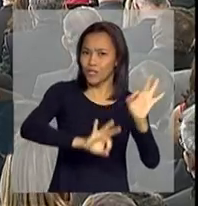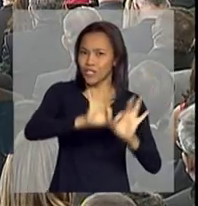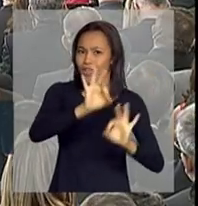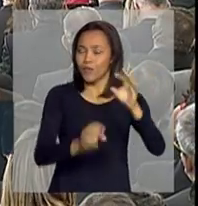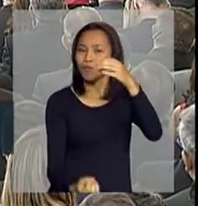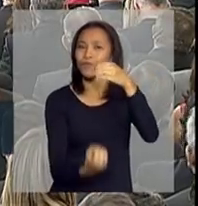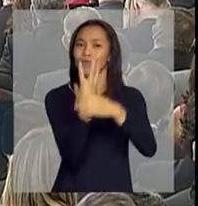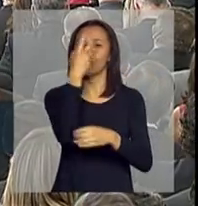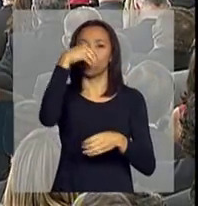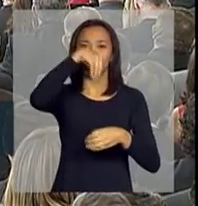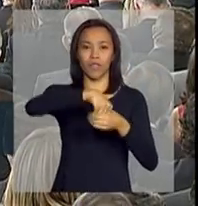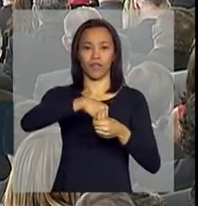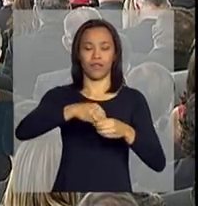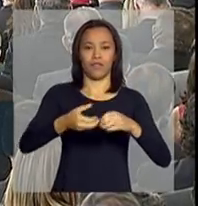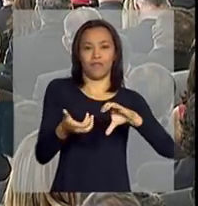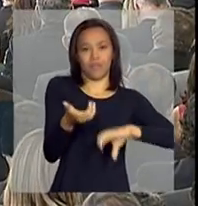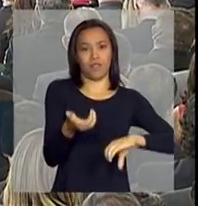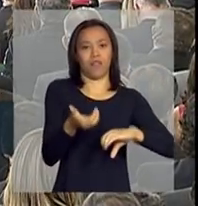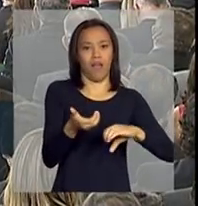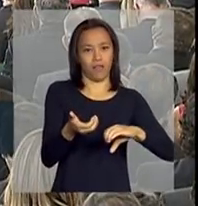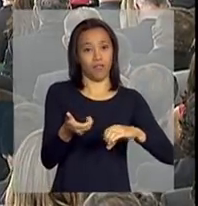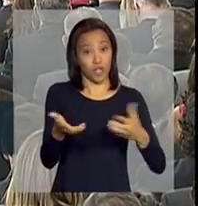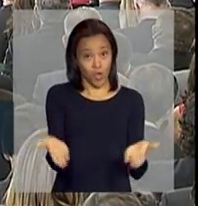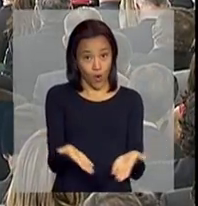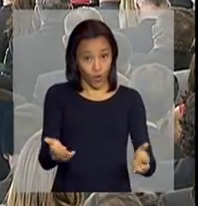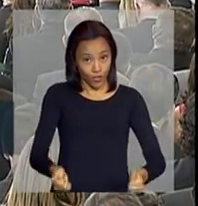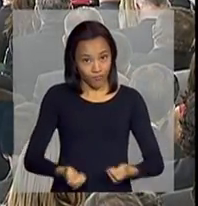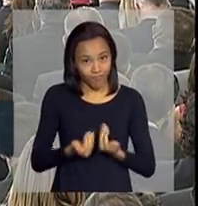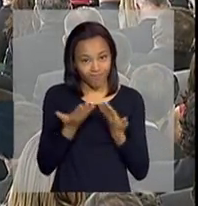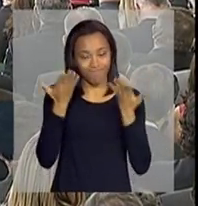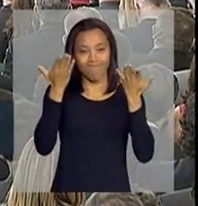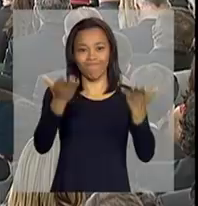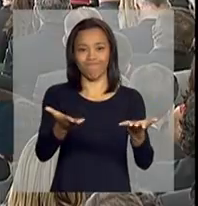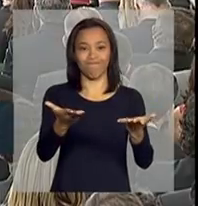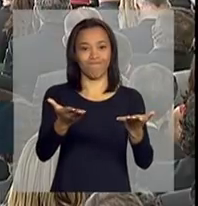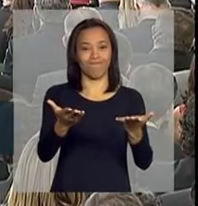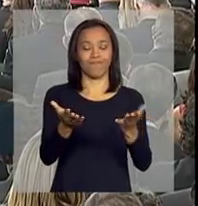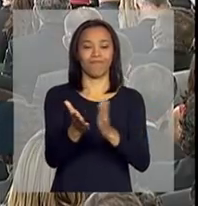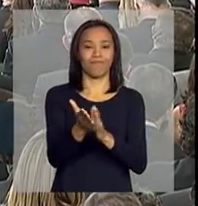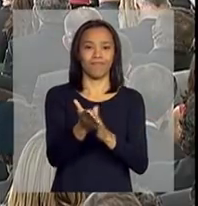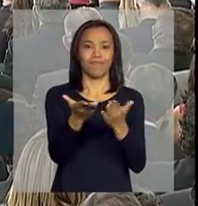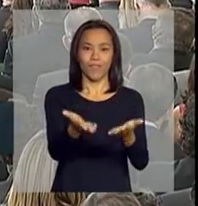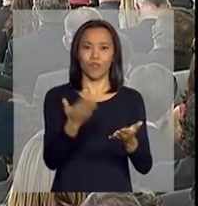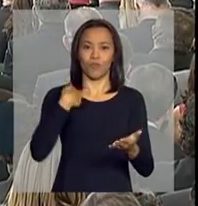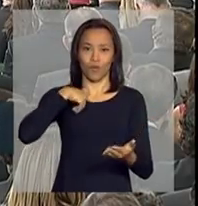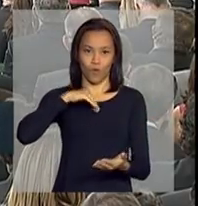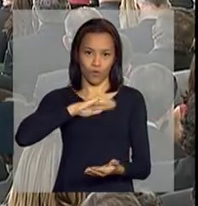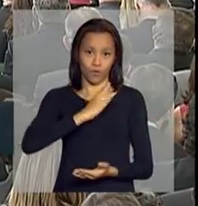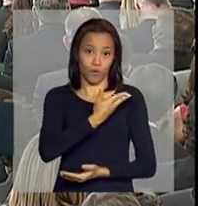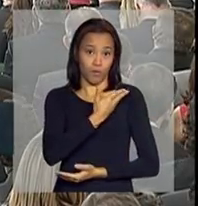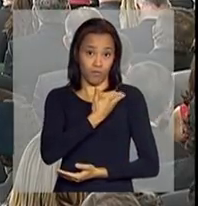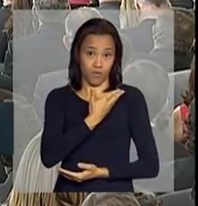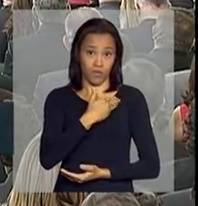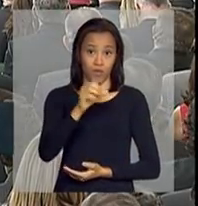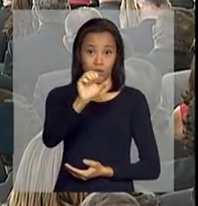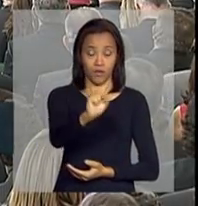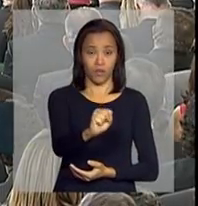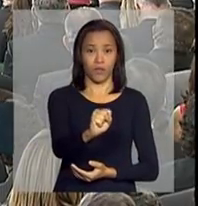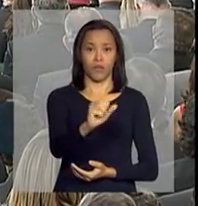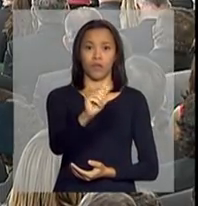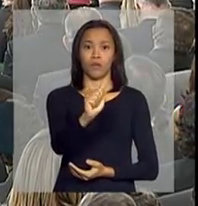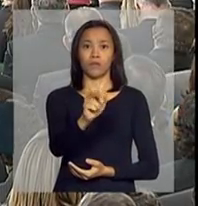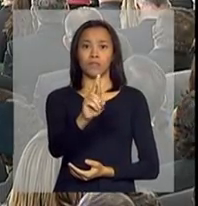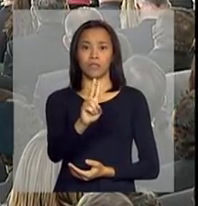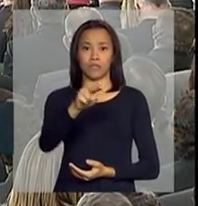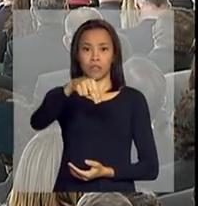no Senado. E quero render aqui as homenagens ao presidente de então, nosso amigo José Sarney, que de cara falou